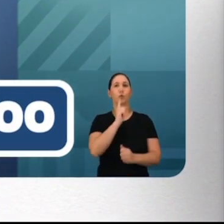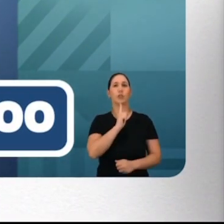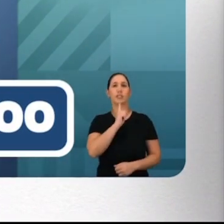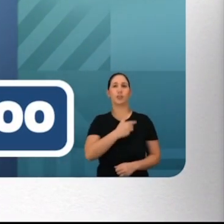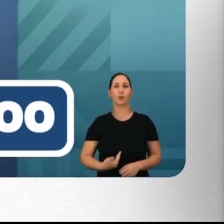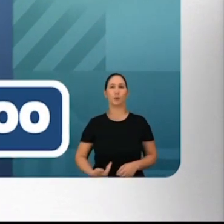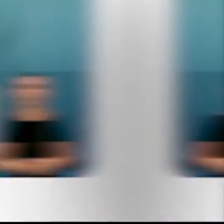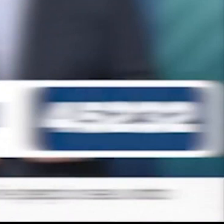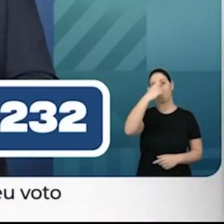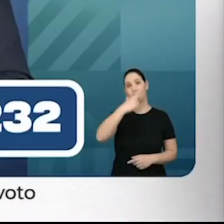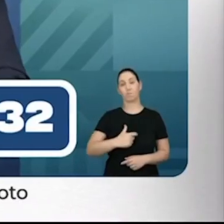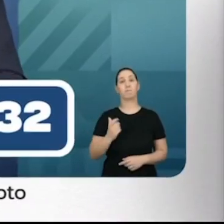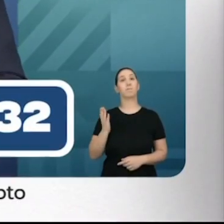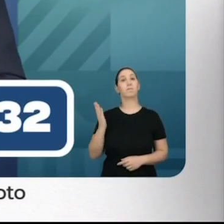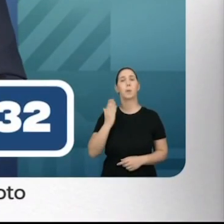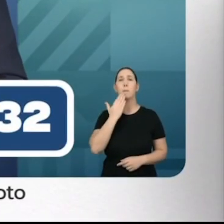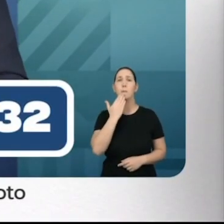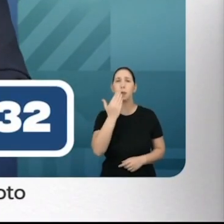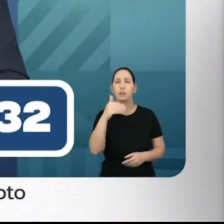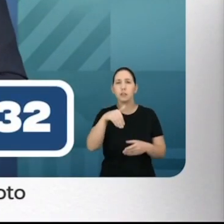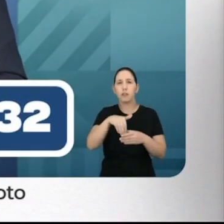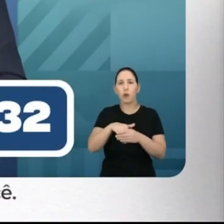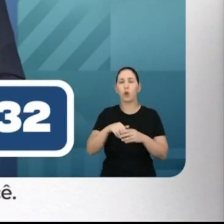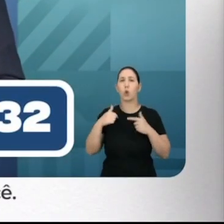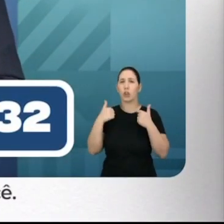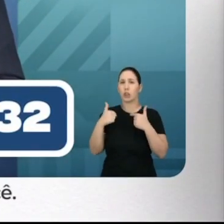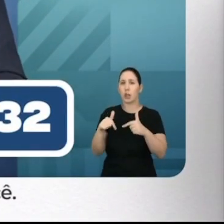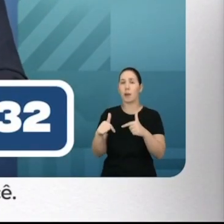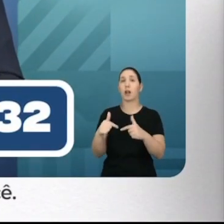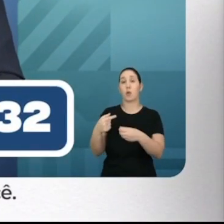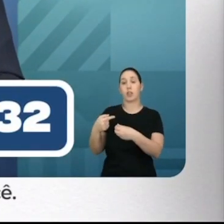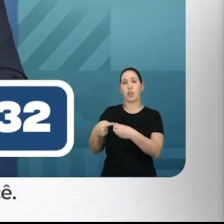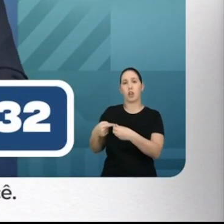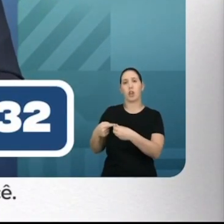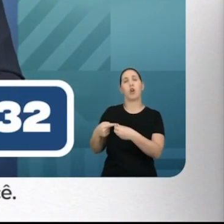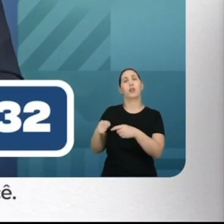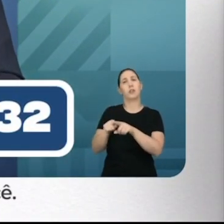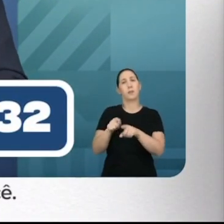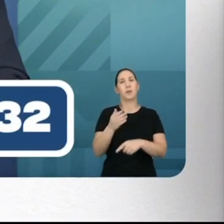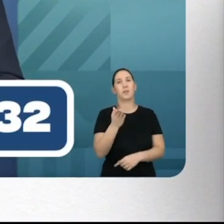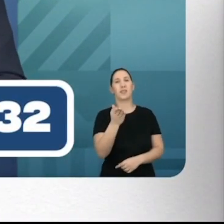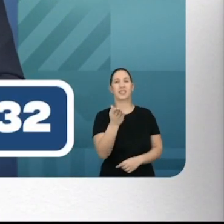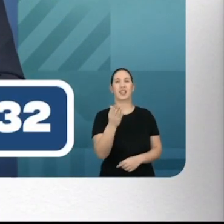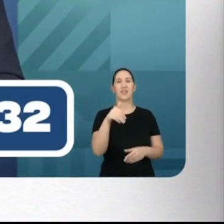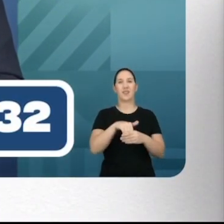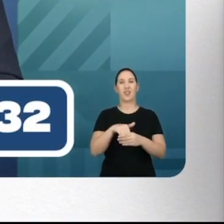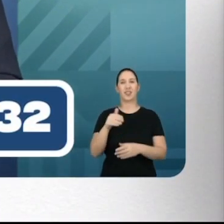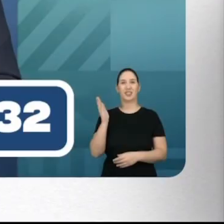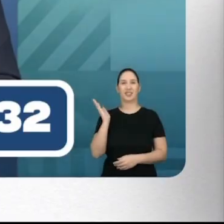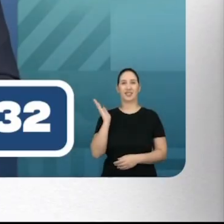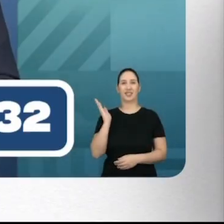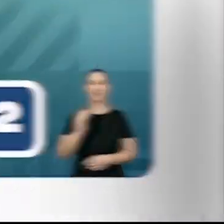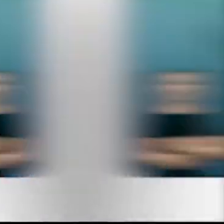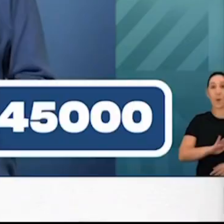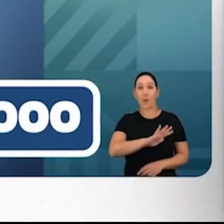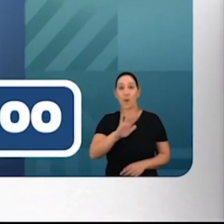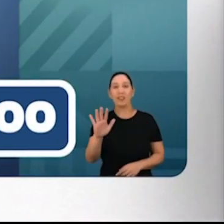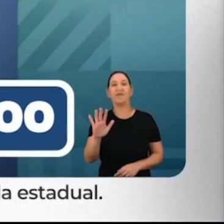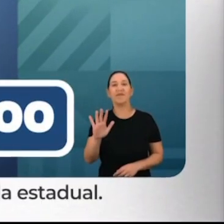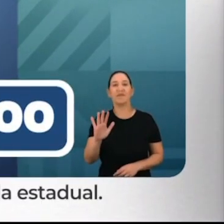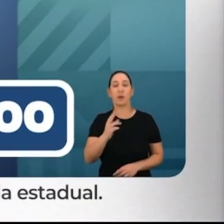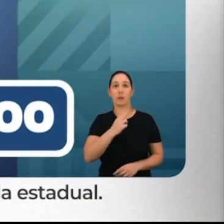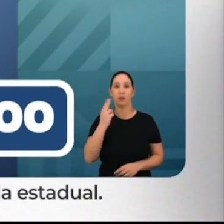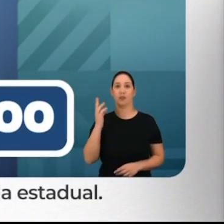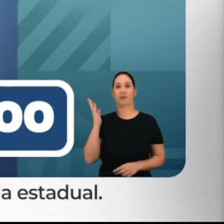Rodrigo Governador. Sou Carlão Piatar e peço o seu voto para trabalhar pelo interior e por você. Vote 45, 232. Oi,